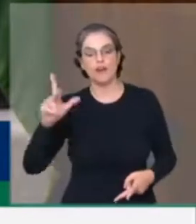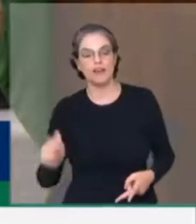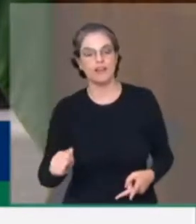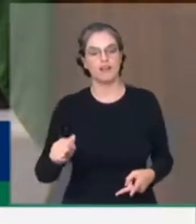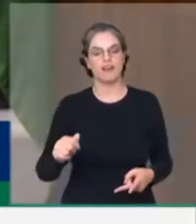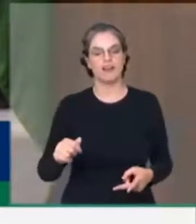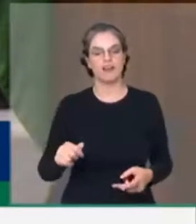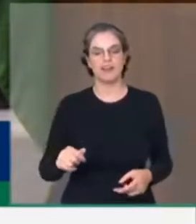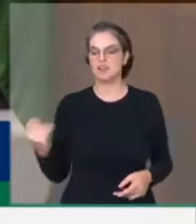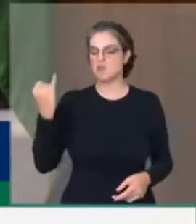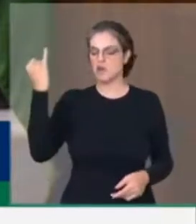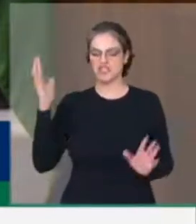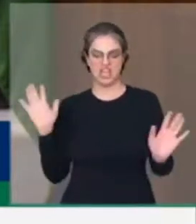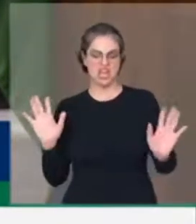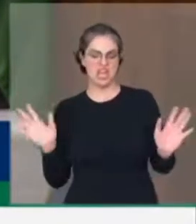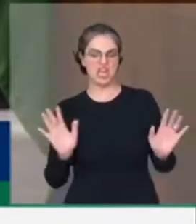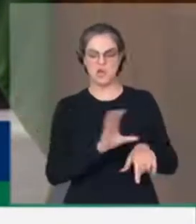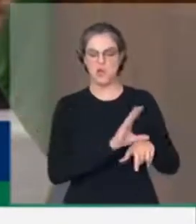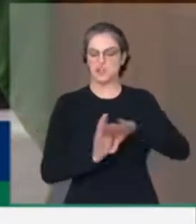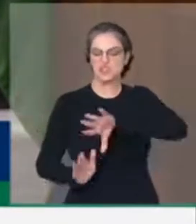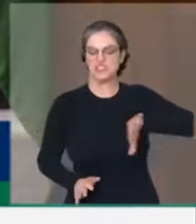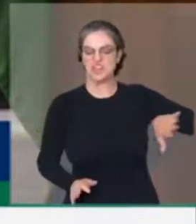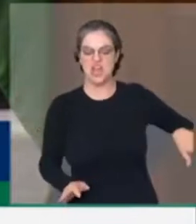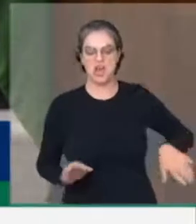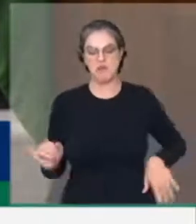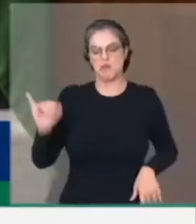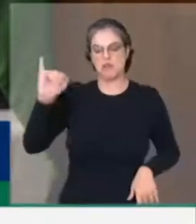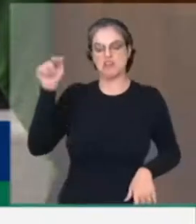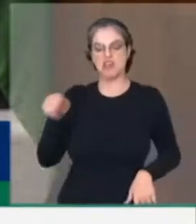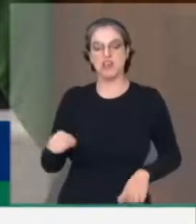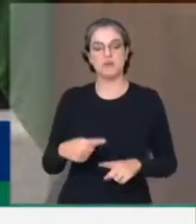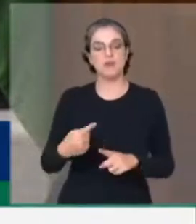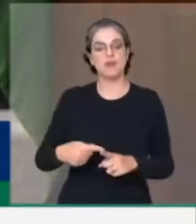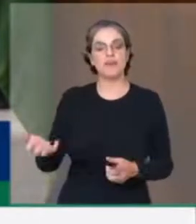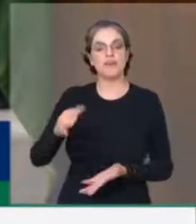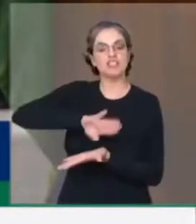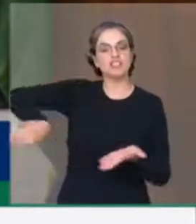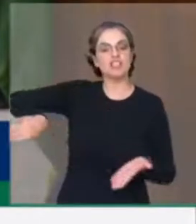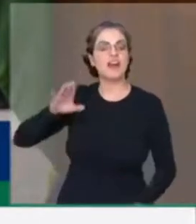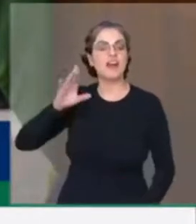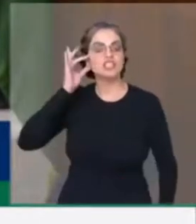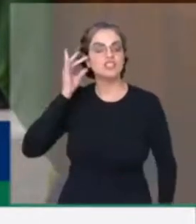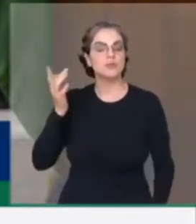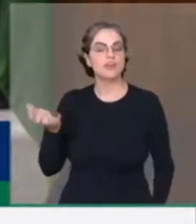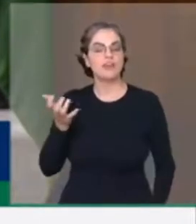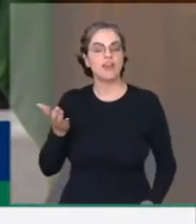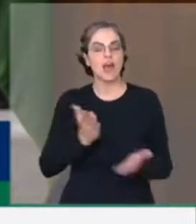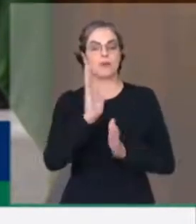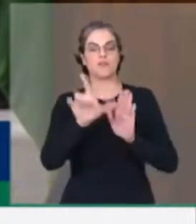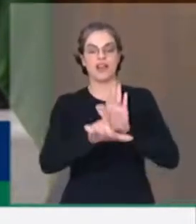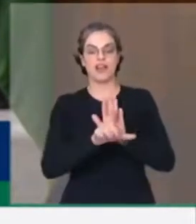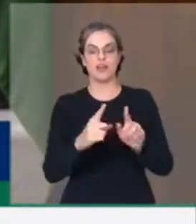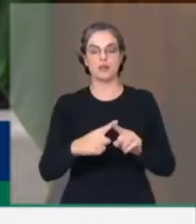não valia a Constituição, tudo era mais importante para poder tirar Dilma, para poder aprovar uma lei, para mudar as